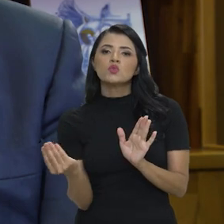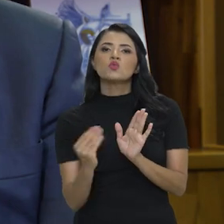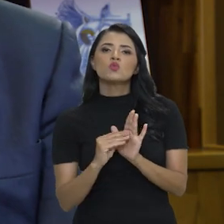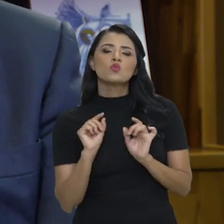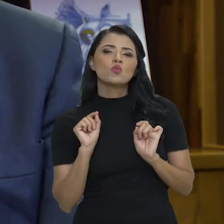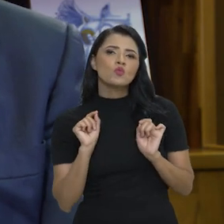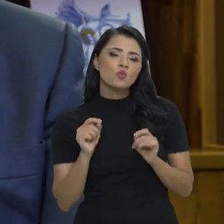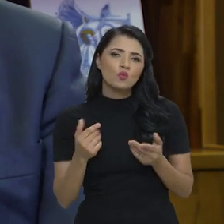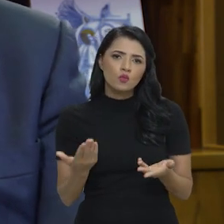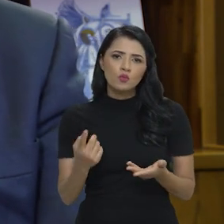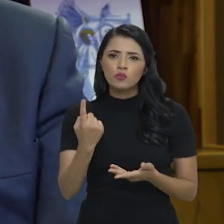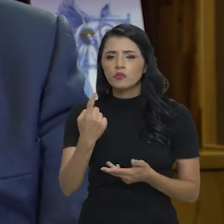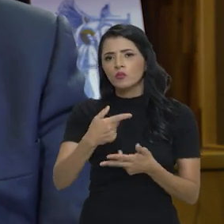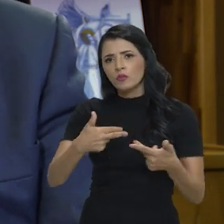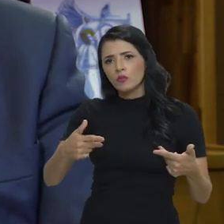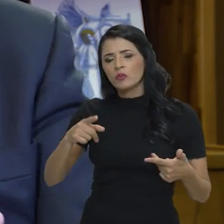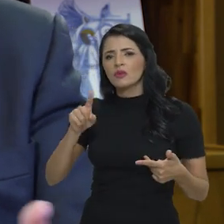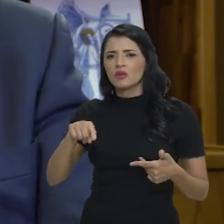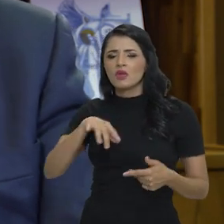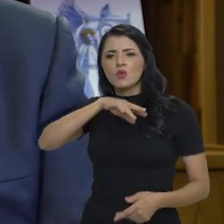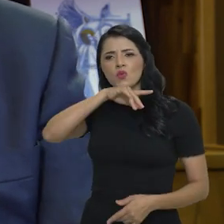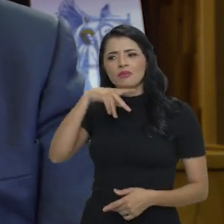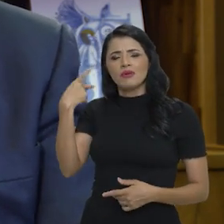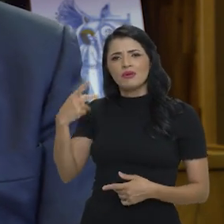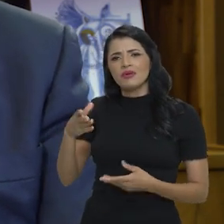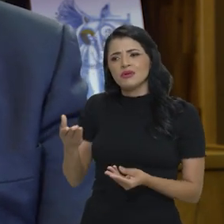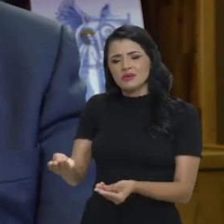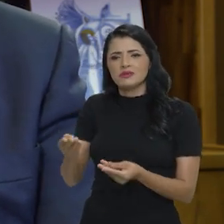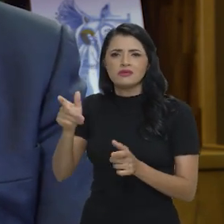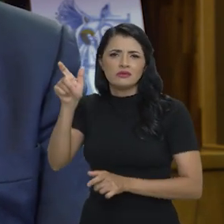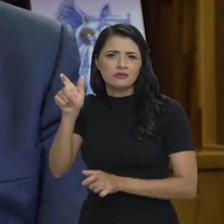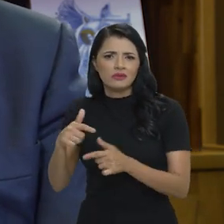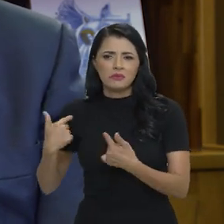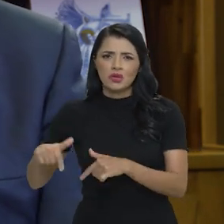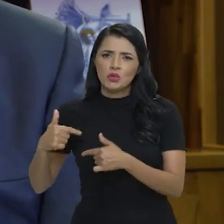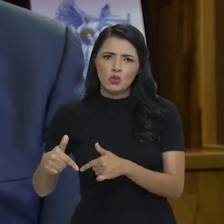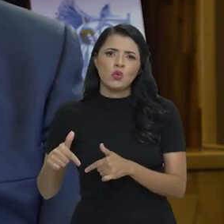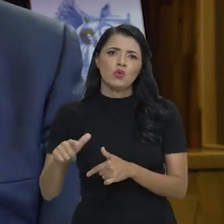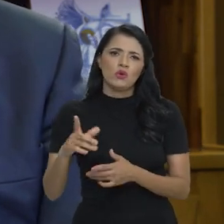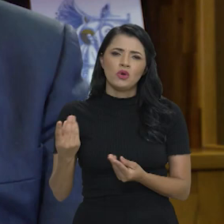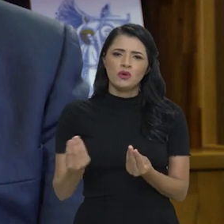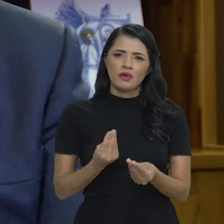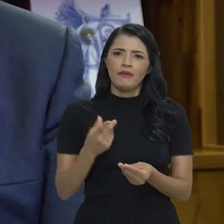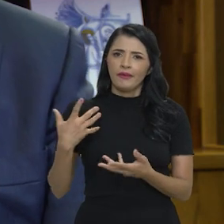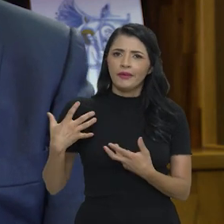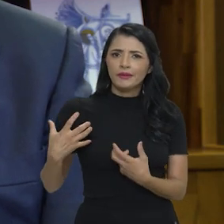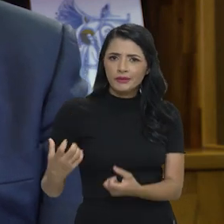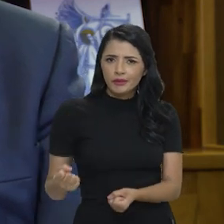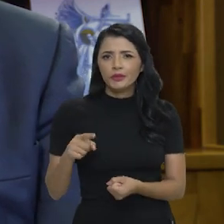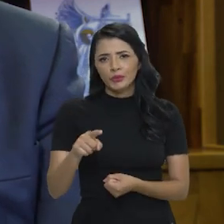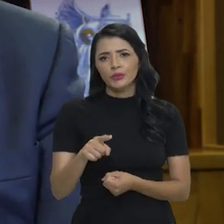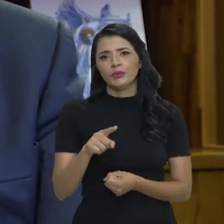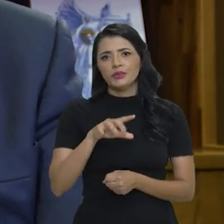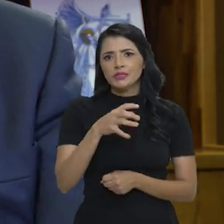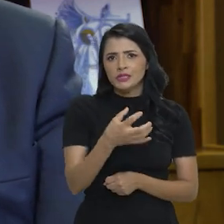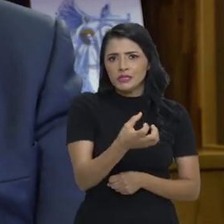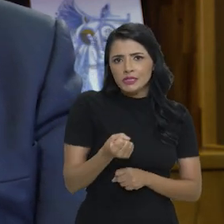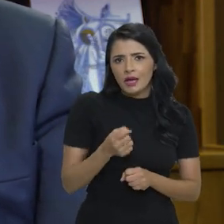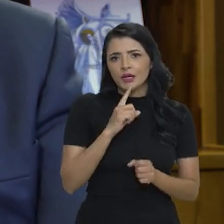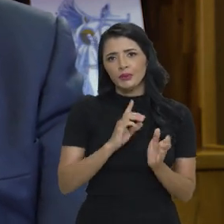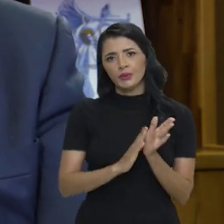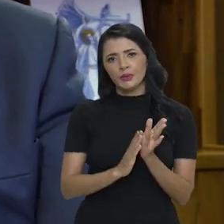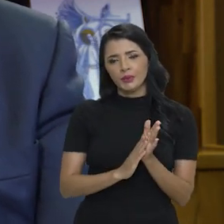uma coisa muito prejudicial a esses trabalhadores, que fez adesão ao saque